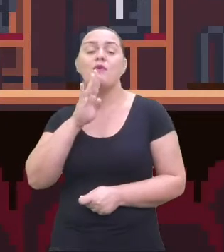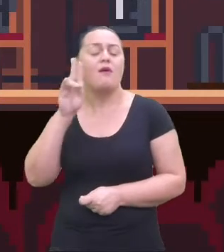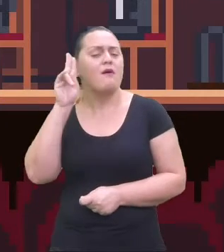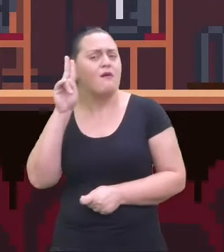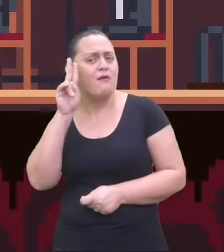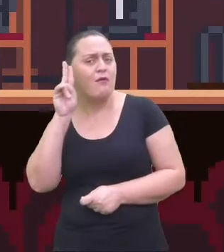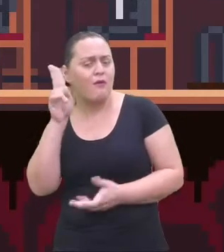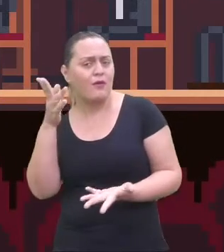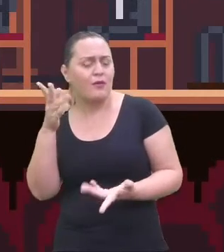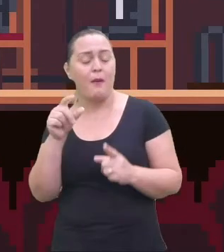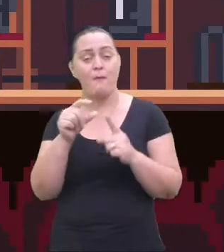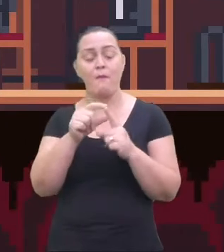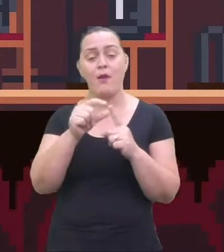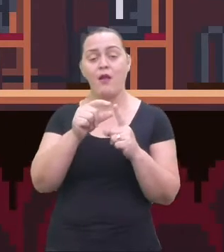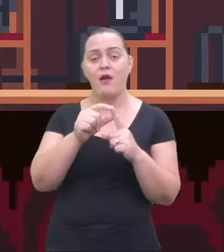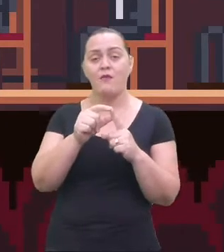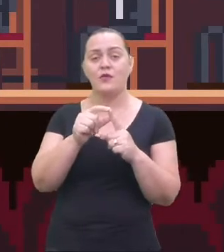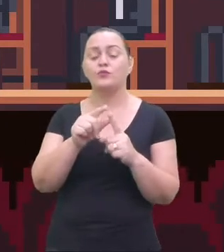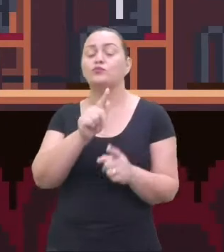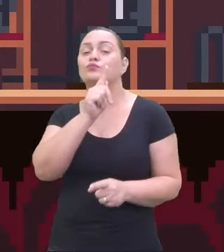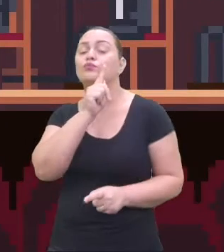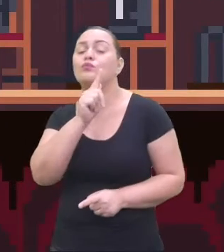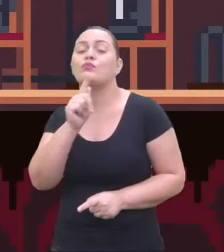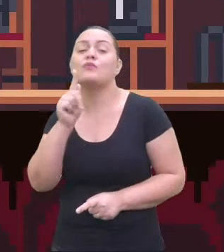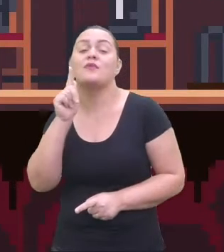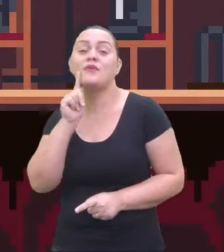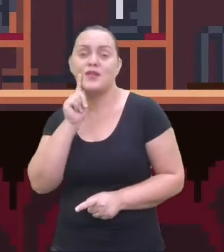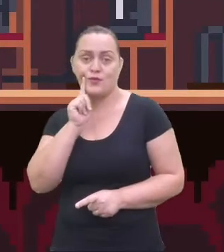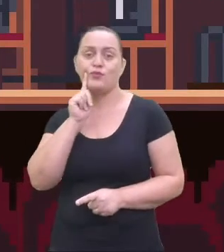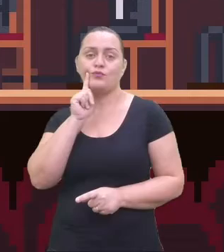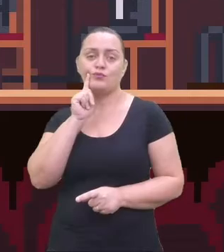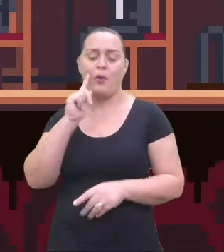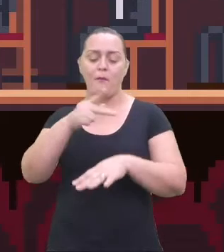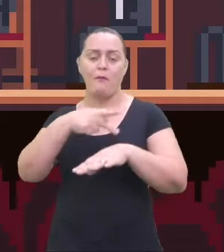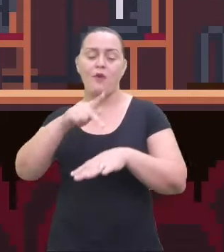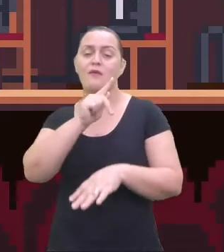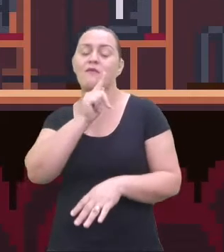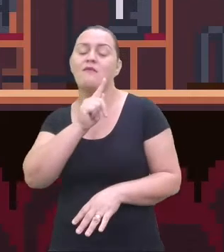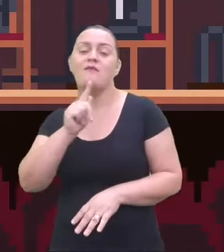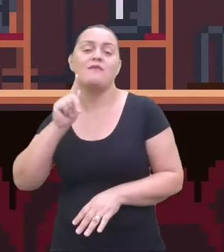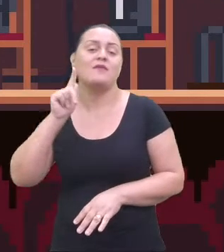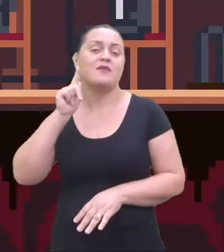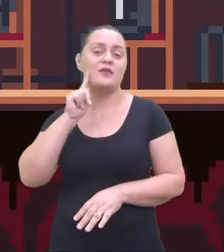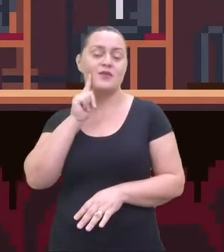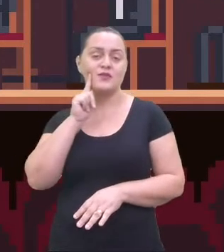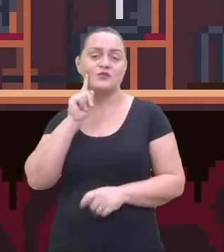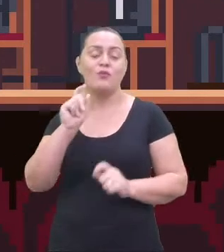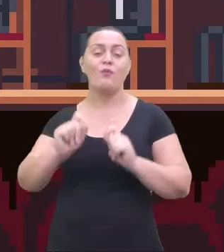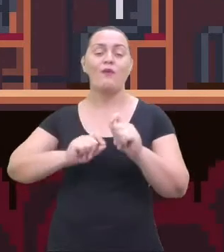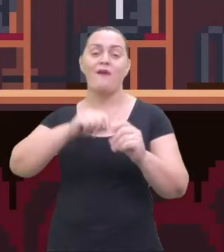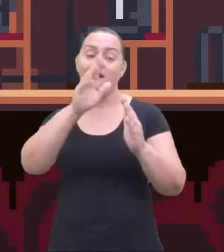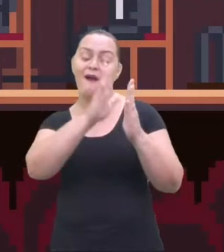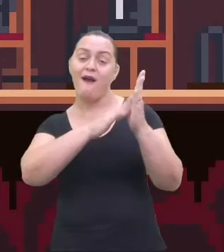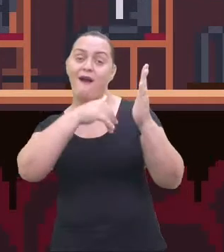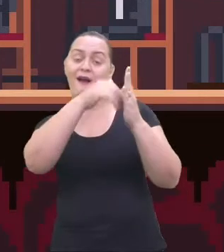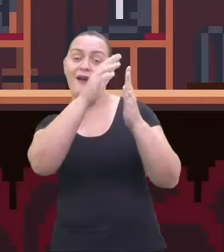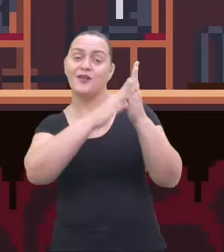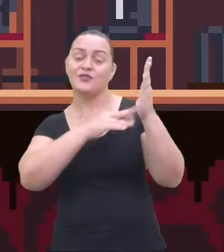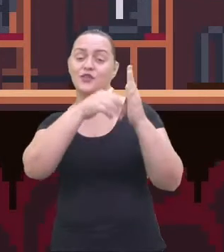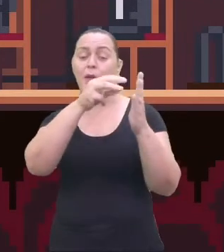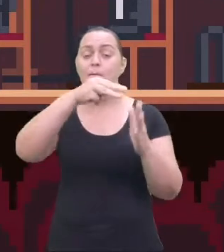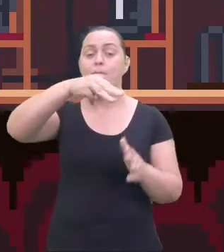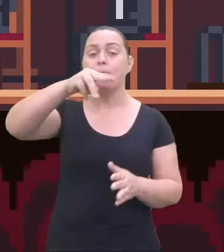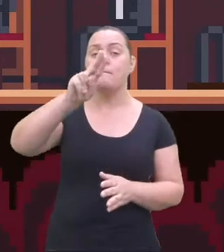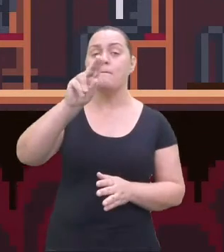vem do grego. Musique, tecne, ou seja, arte das musas. Olha que legal,